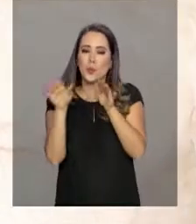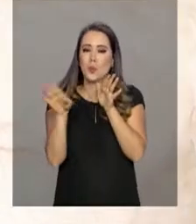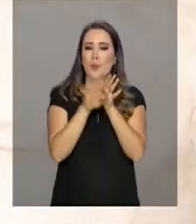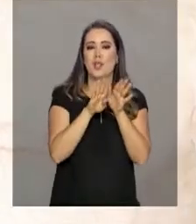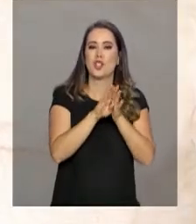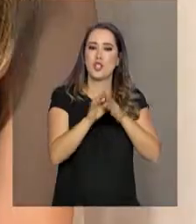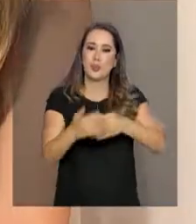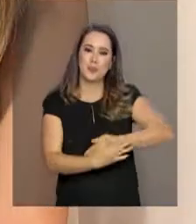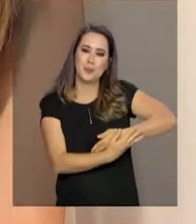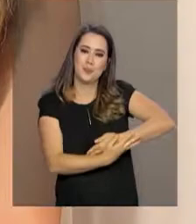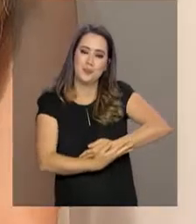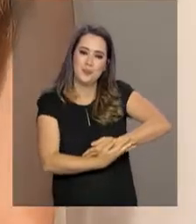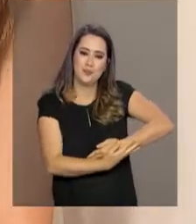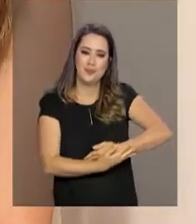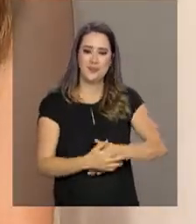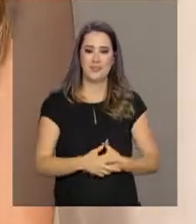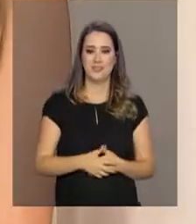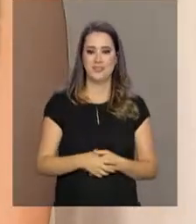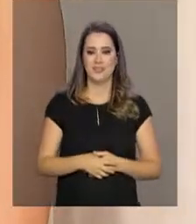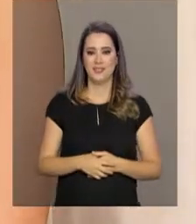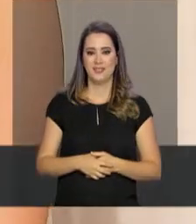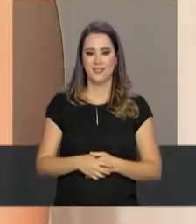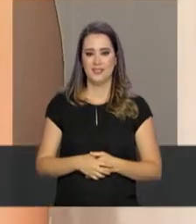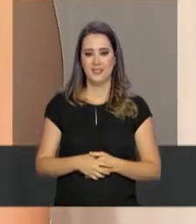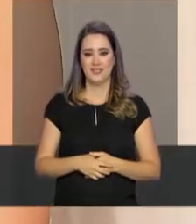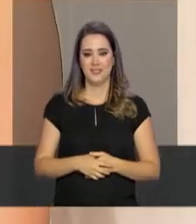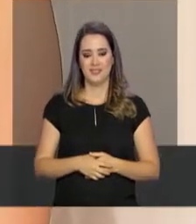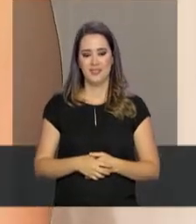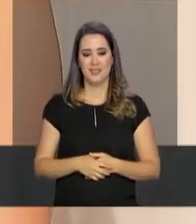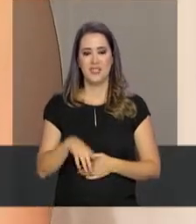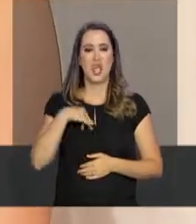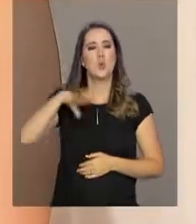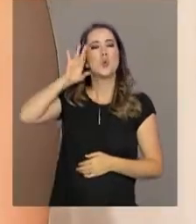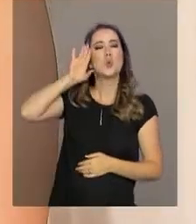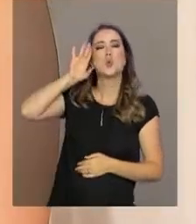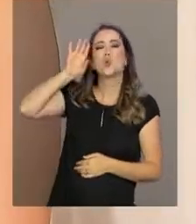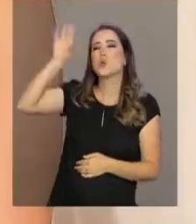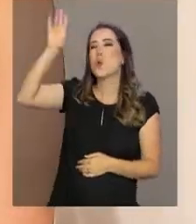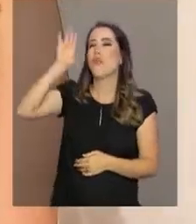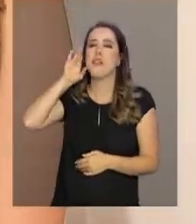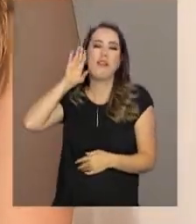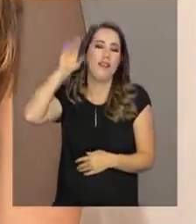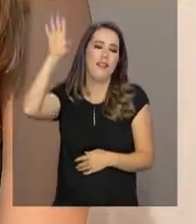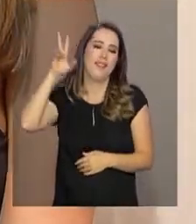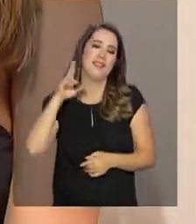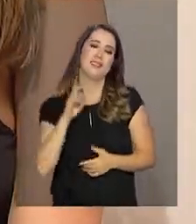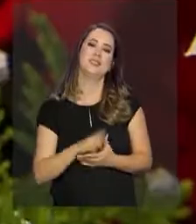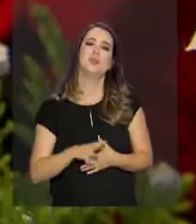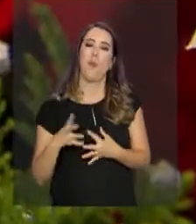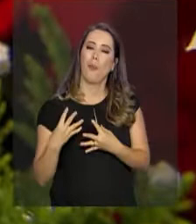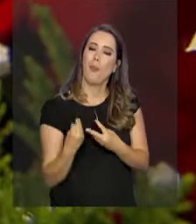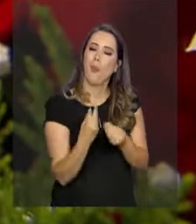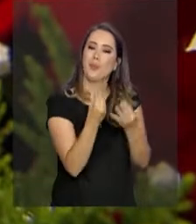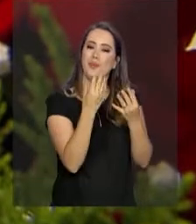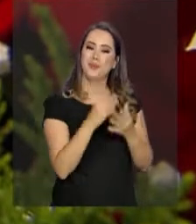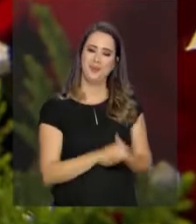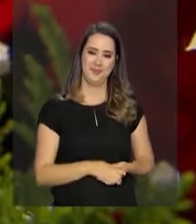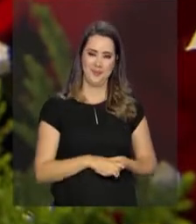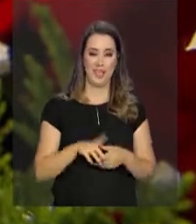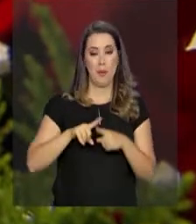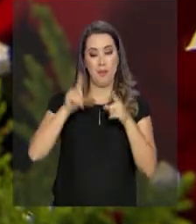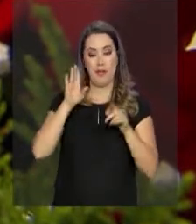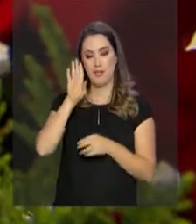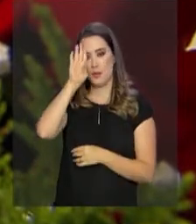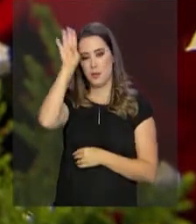chegada da bebê. Eu sonhei muito. Você sonhou muito, né? É. Mas o principal